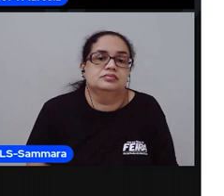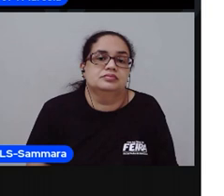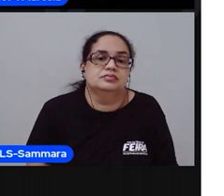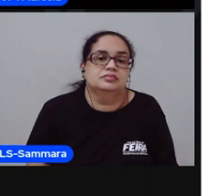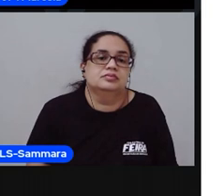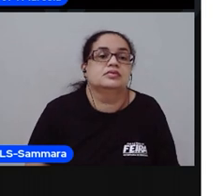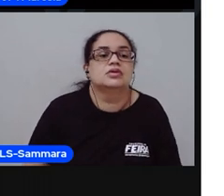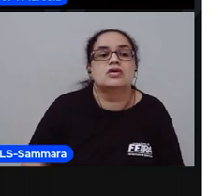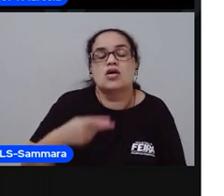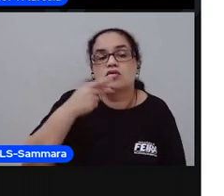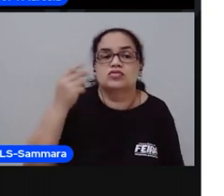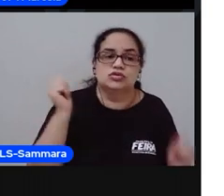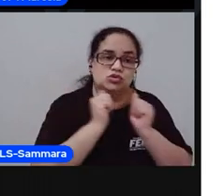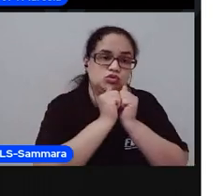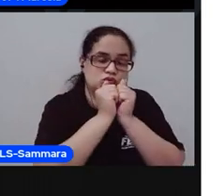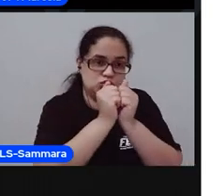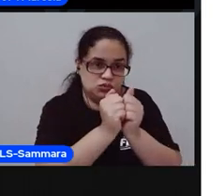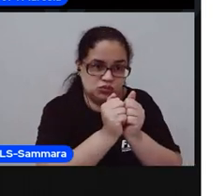Vamos fazer juntos?